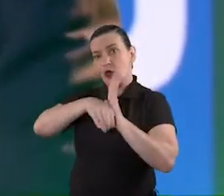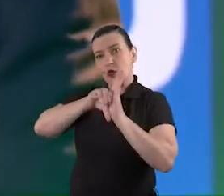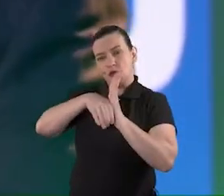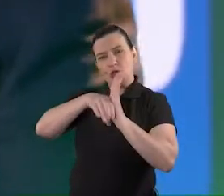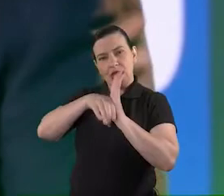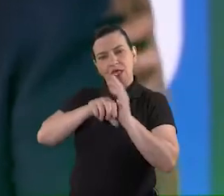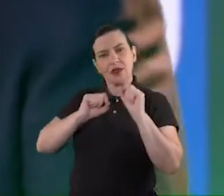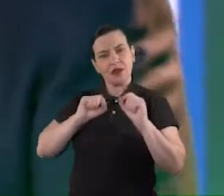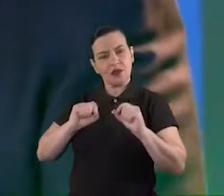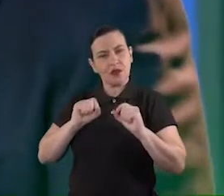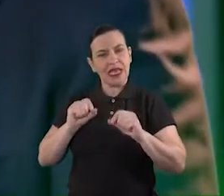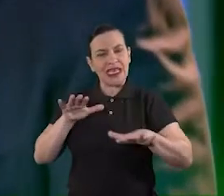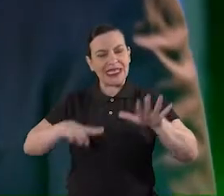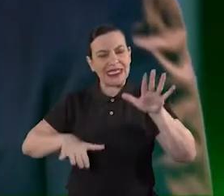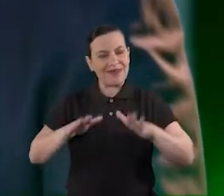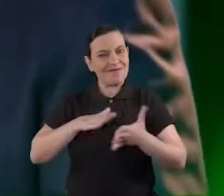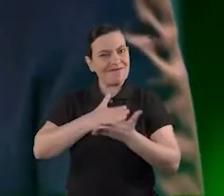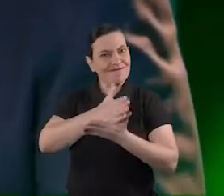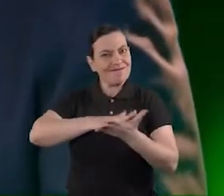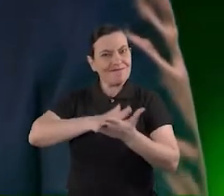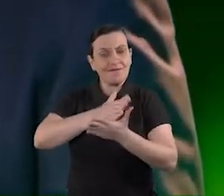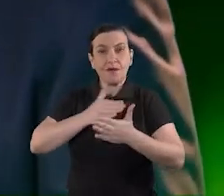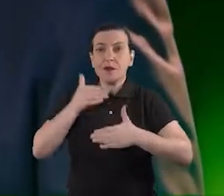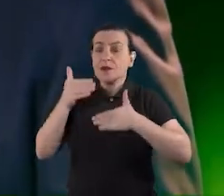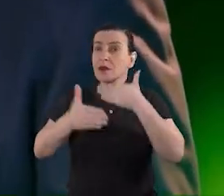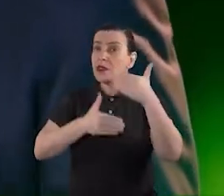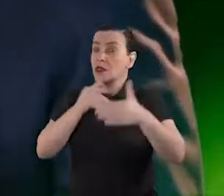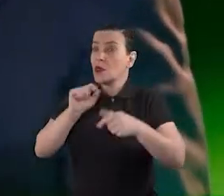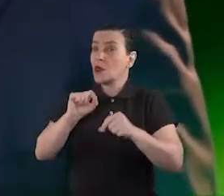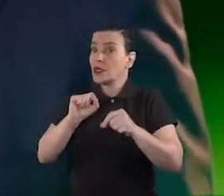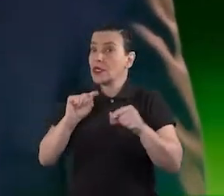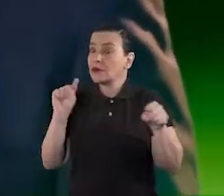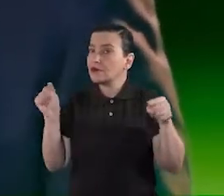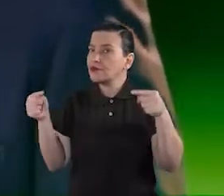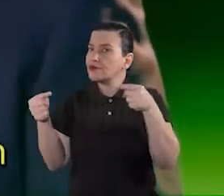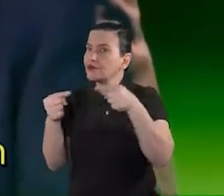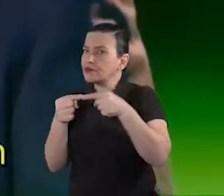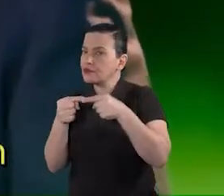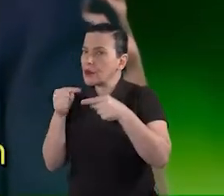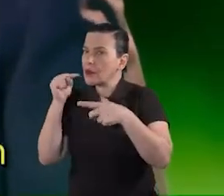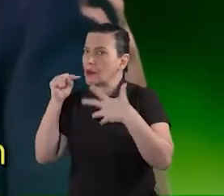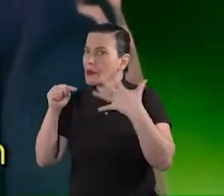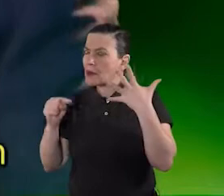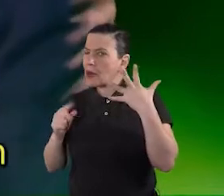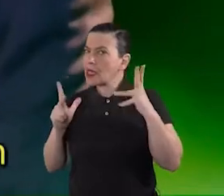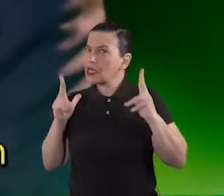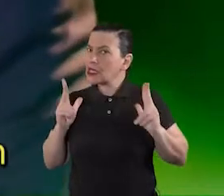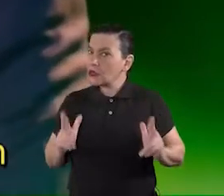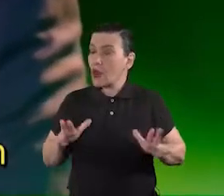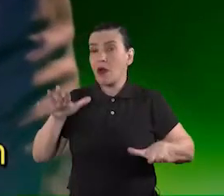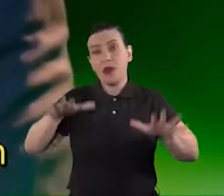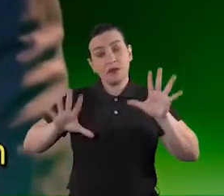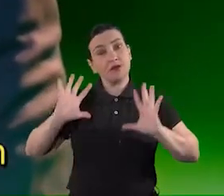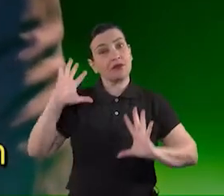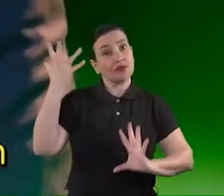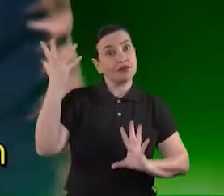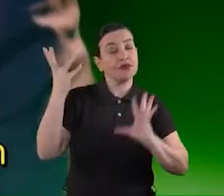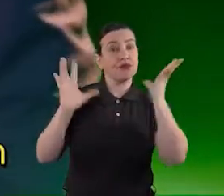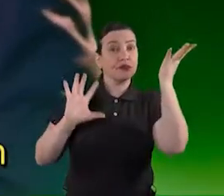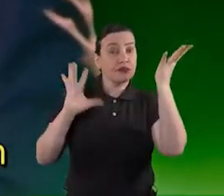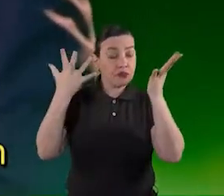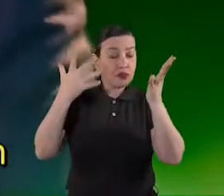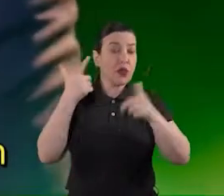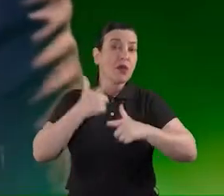no ciclo de desconforto e os resultados associados a eles são semelhantes embora circunstâncias específicas desses